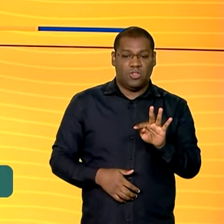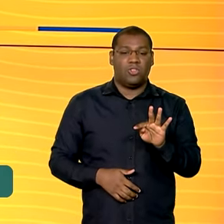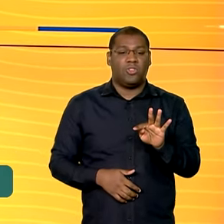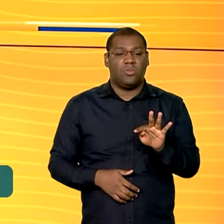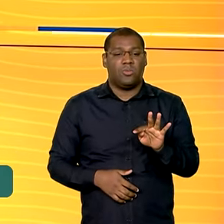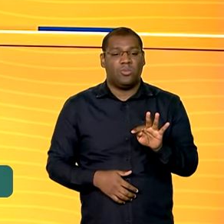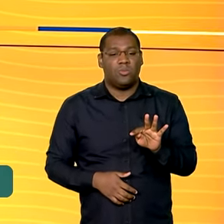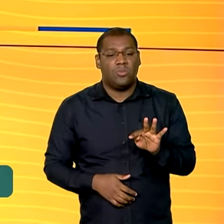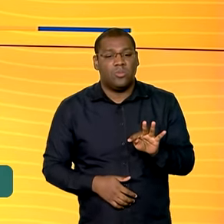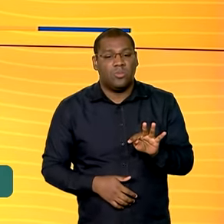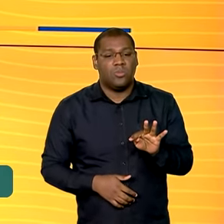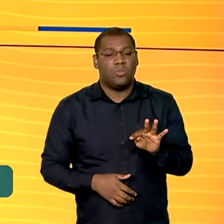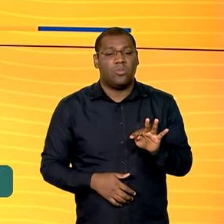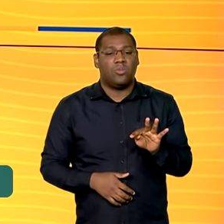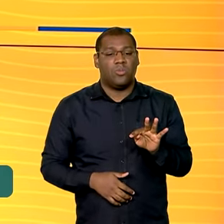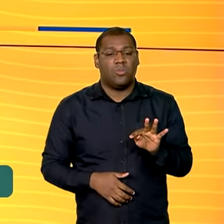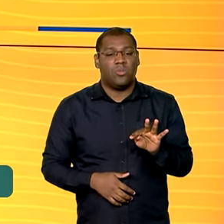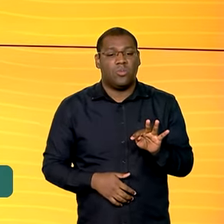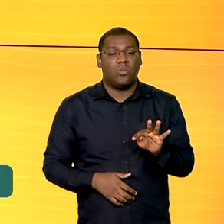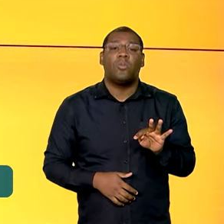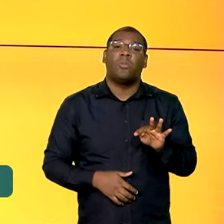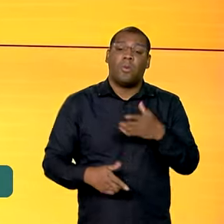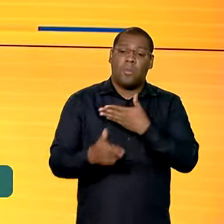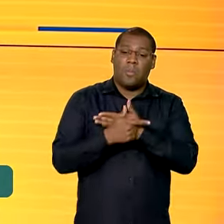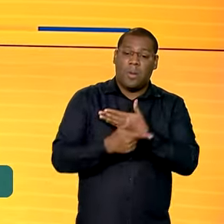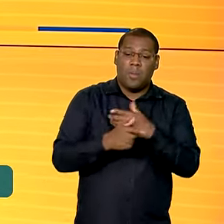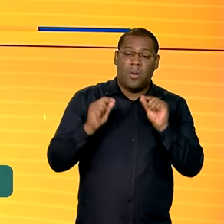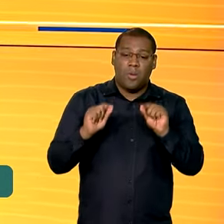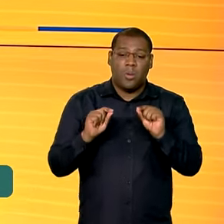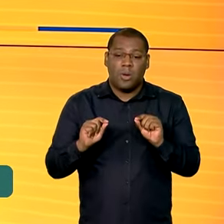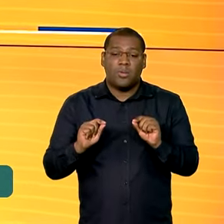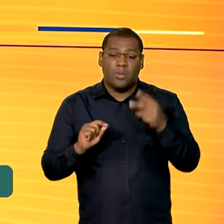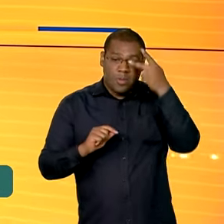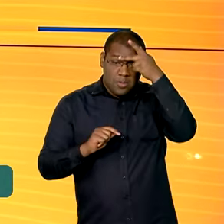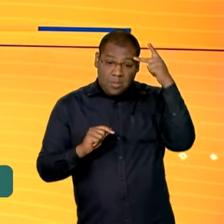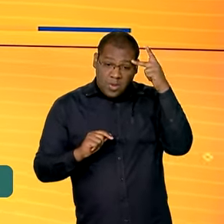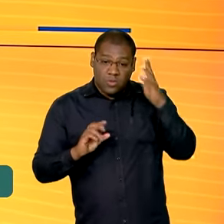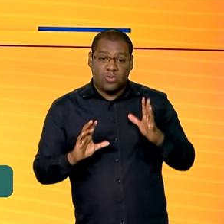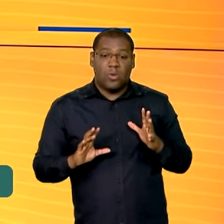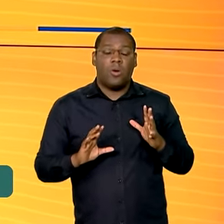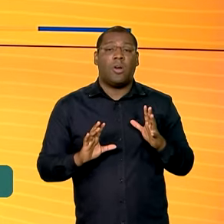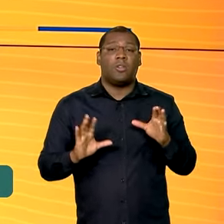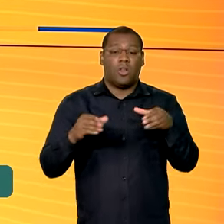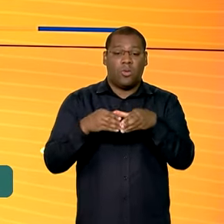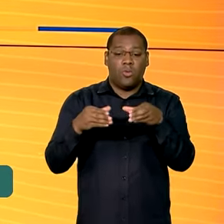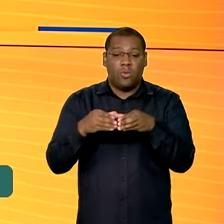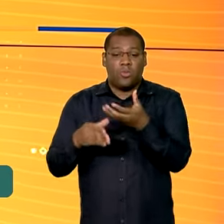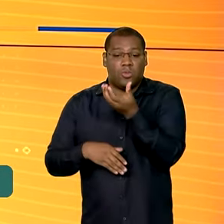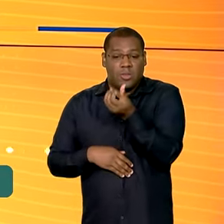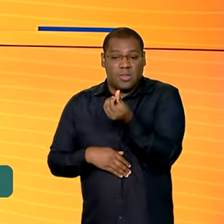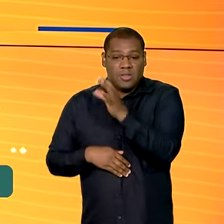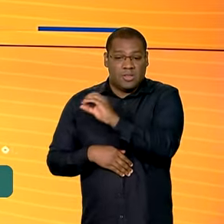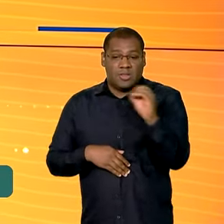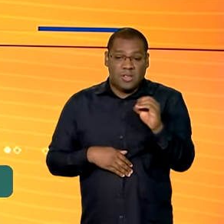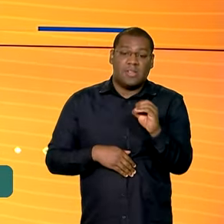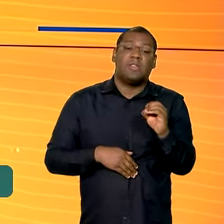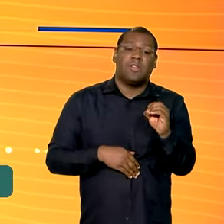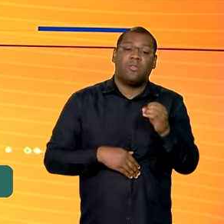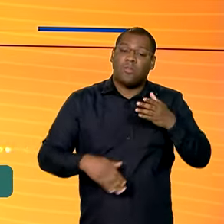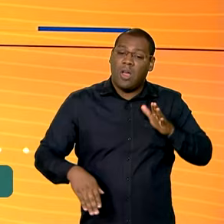Infraestrutura de Transporte, atua com 600 homens e 200 equipamentos pesados para